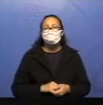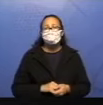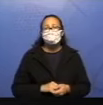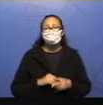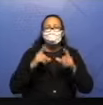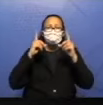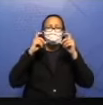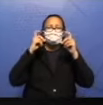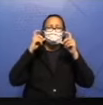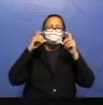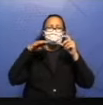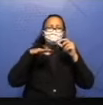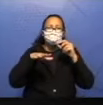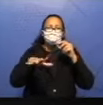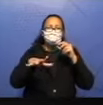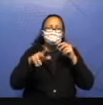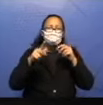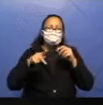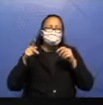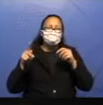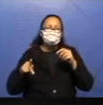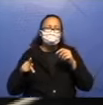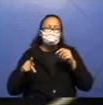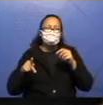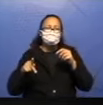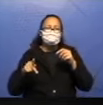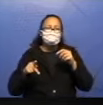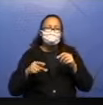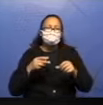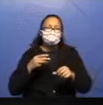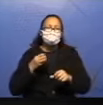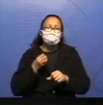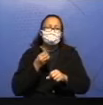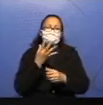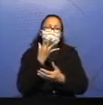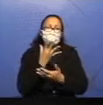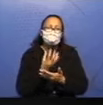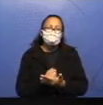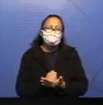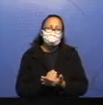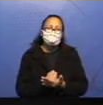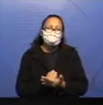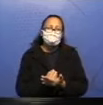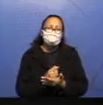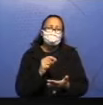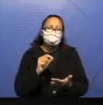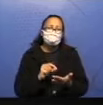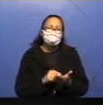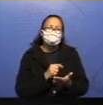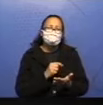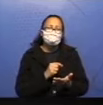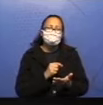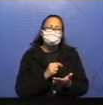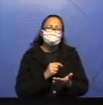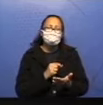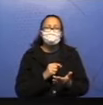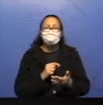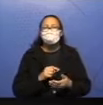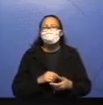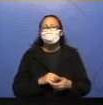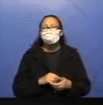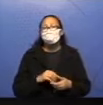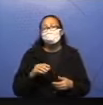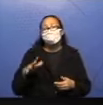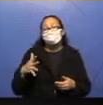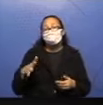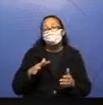foto da reescrita para a sua professora no aplicativo para ela corrigir. Aqui, eu chamo a atenção de vocês, porque